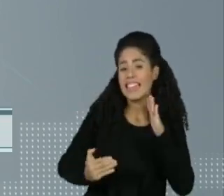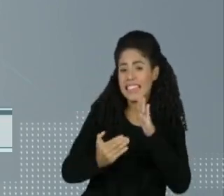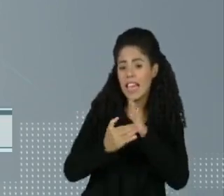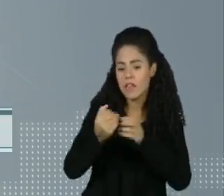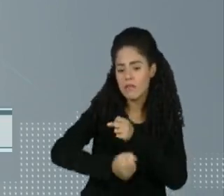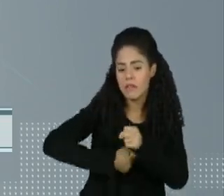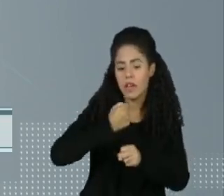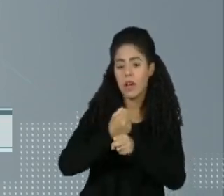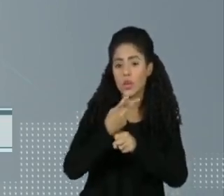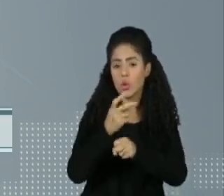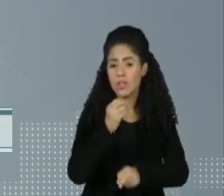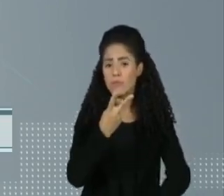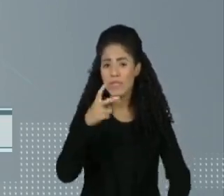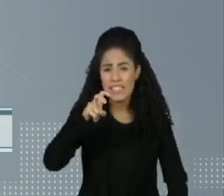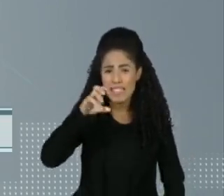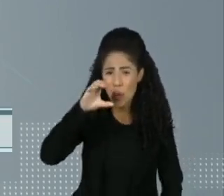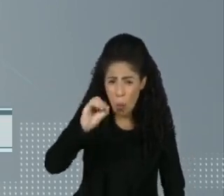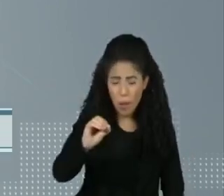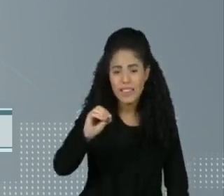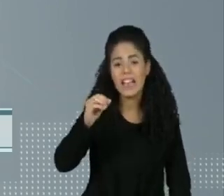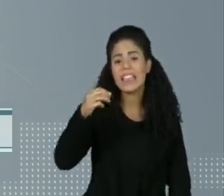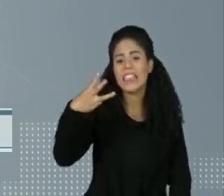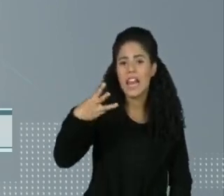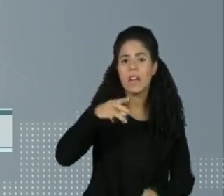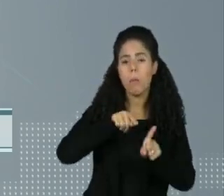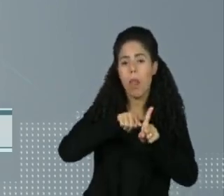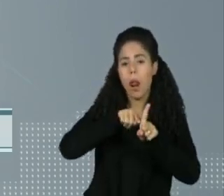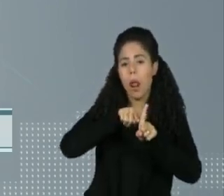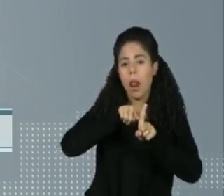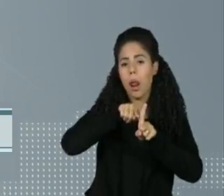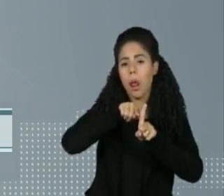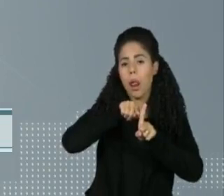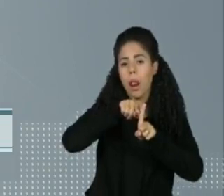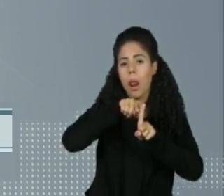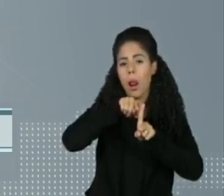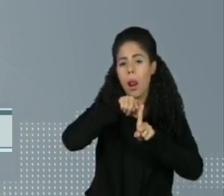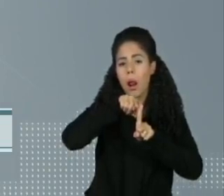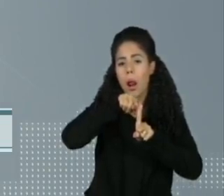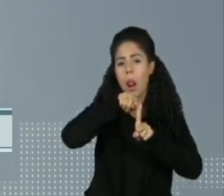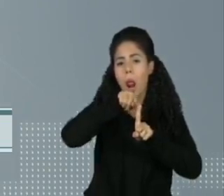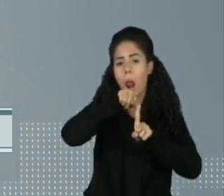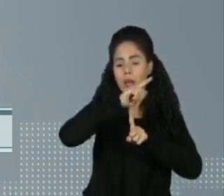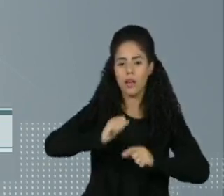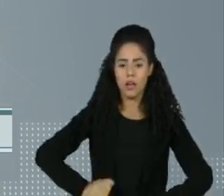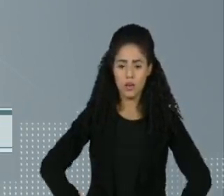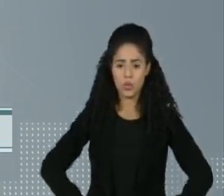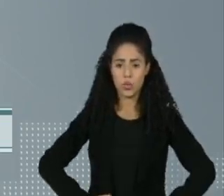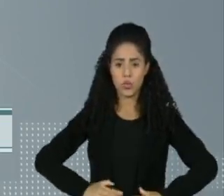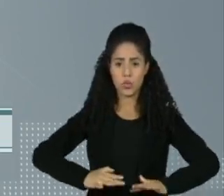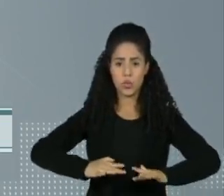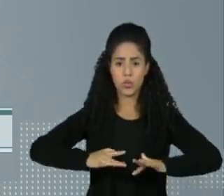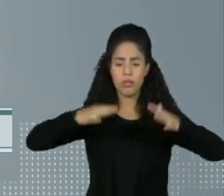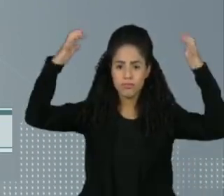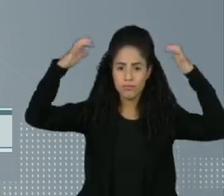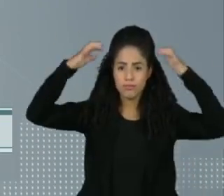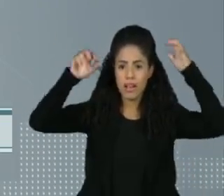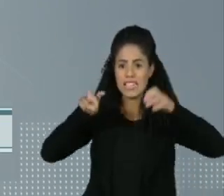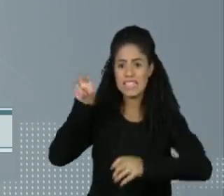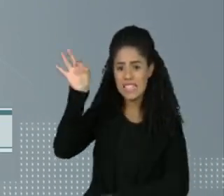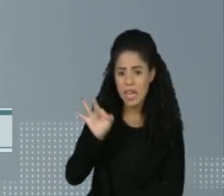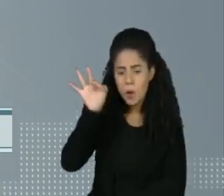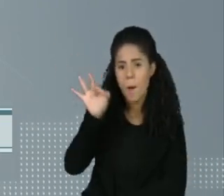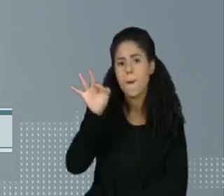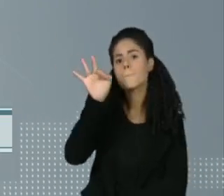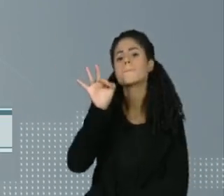e de até 3 graus até o ano de 2100. O regime de chuvas terá aumento de 5% na média